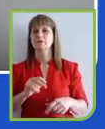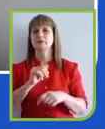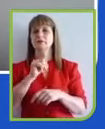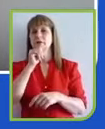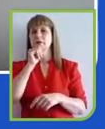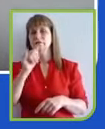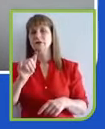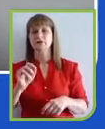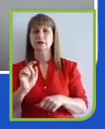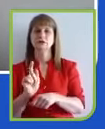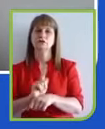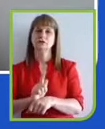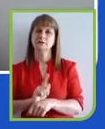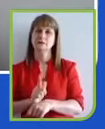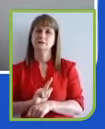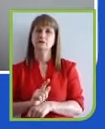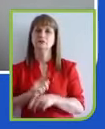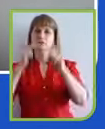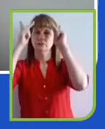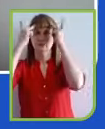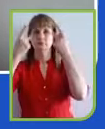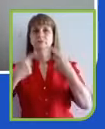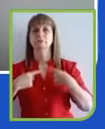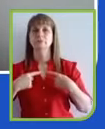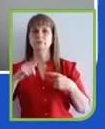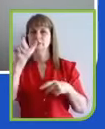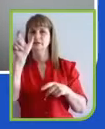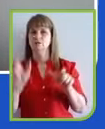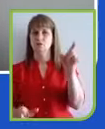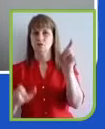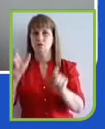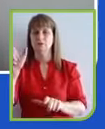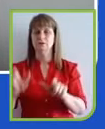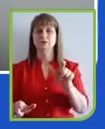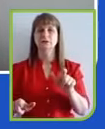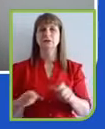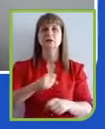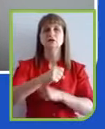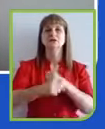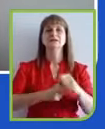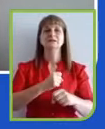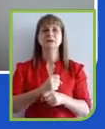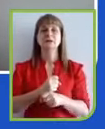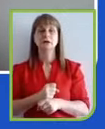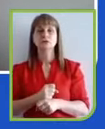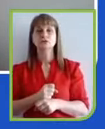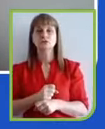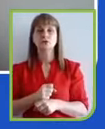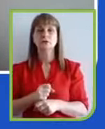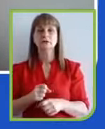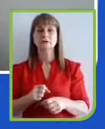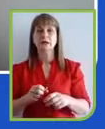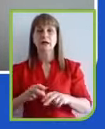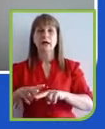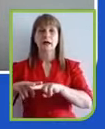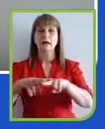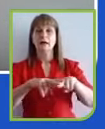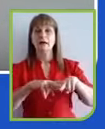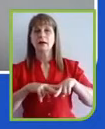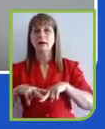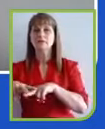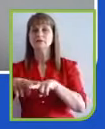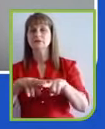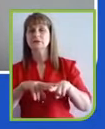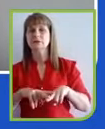sonho, gente e cultura. Mas, nesse ano, a gente fez toda uma revisão da cultura, a gente está falando muito sobre saúde mental,